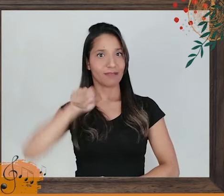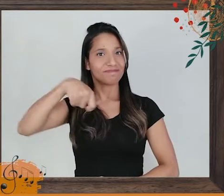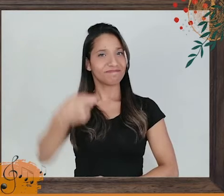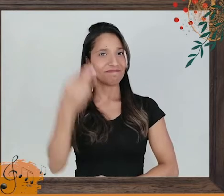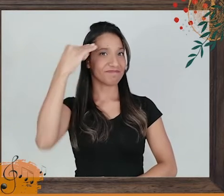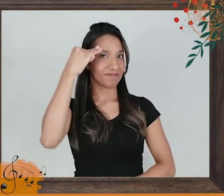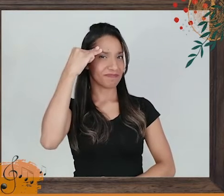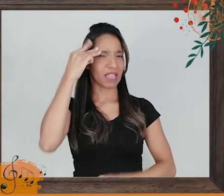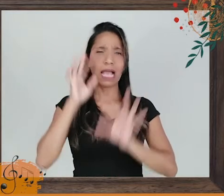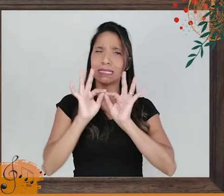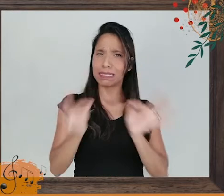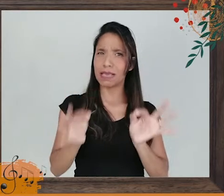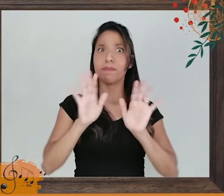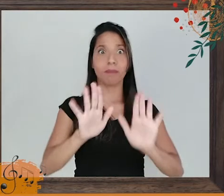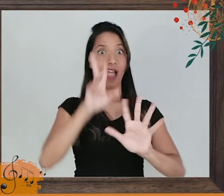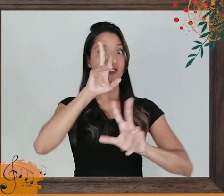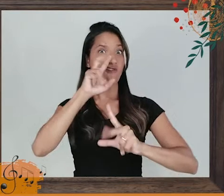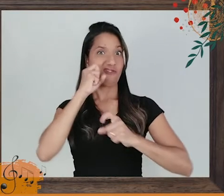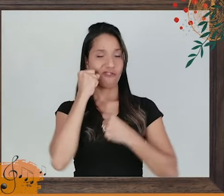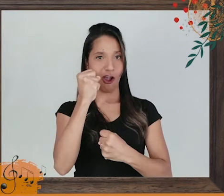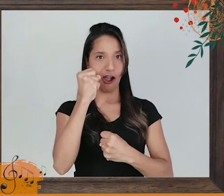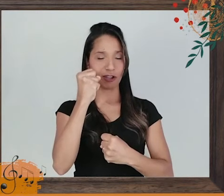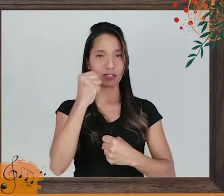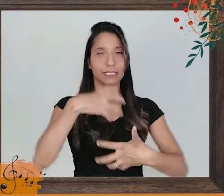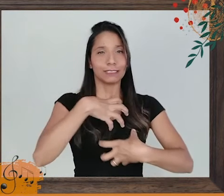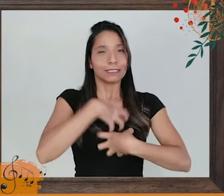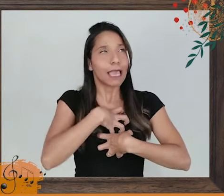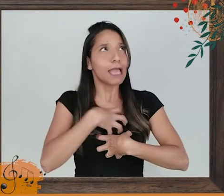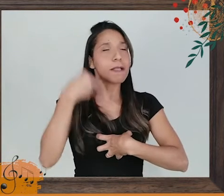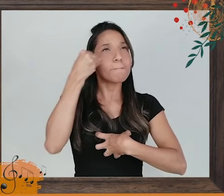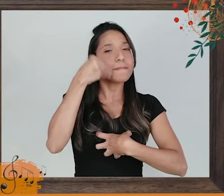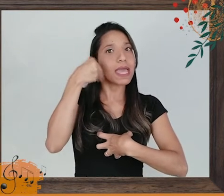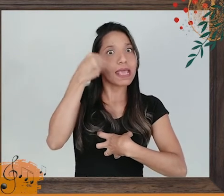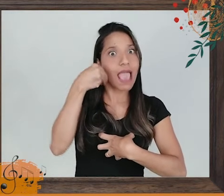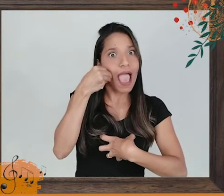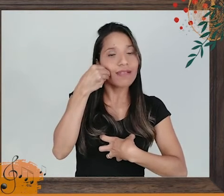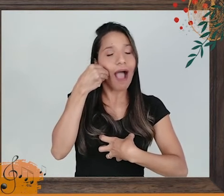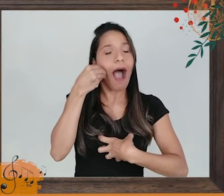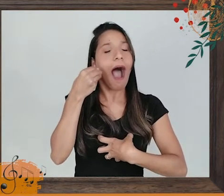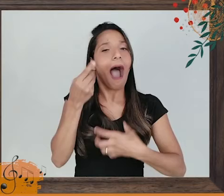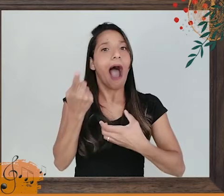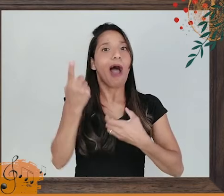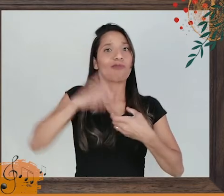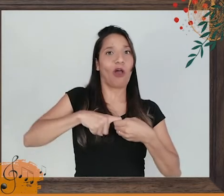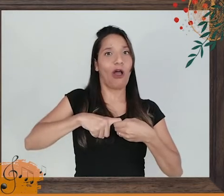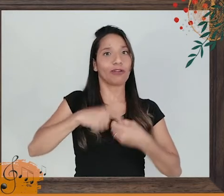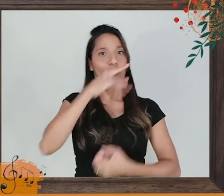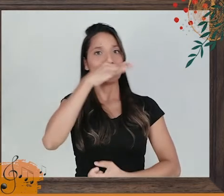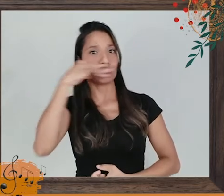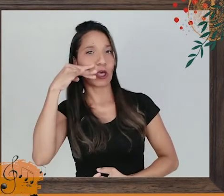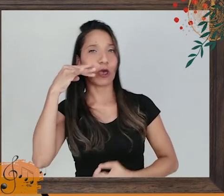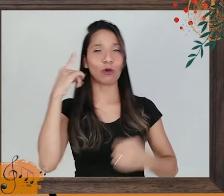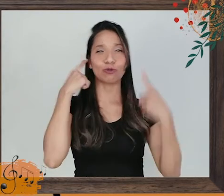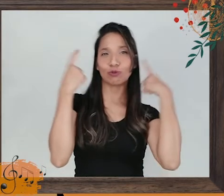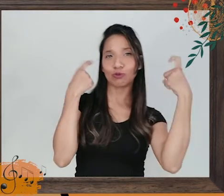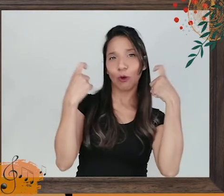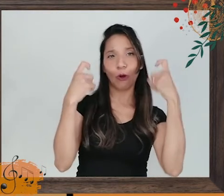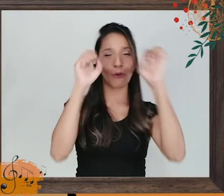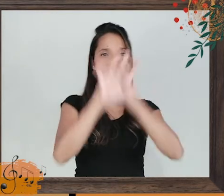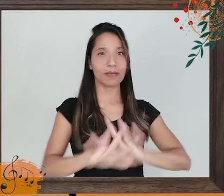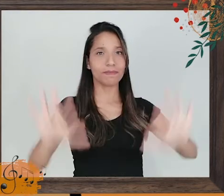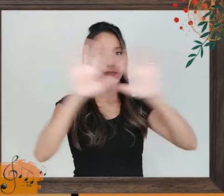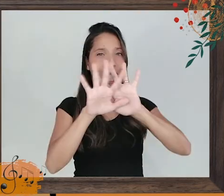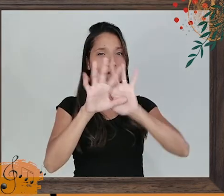E ela pode ser retomada a partir de vários sentidos, um cheiro, um som, uma imagem,